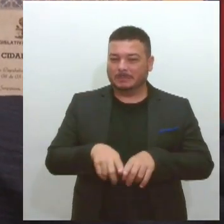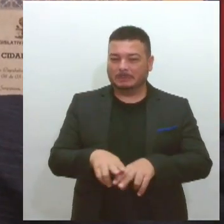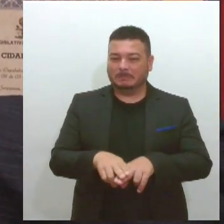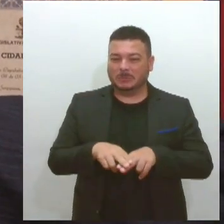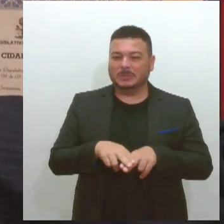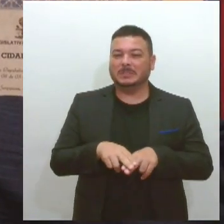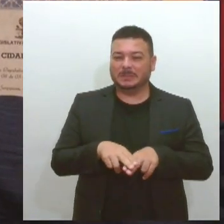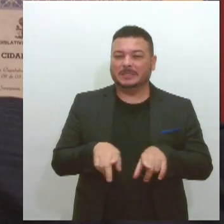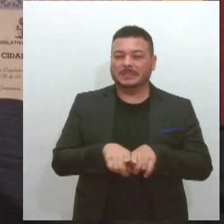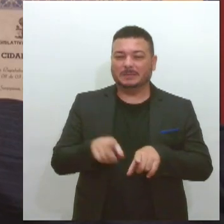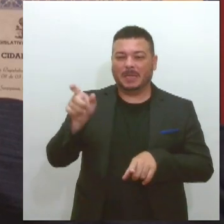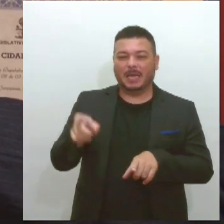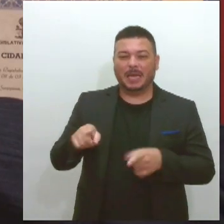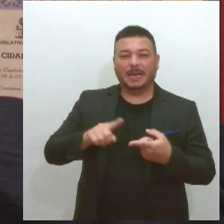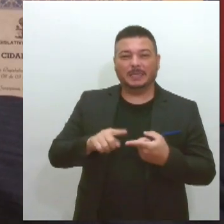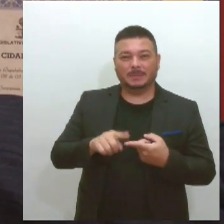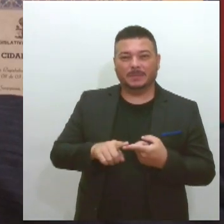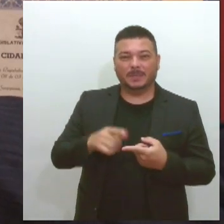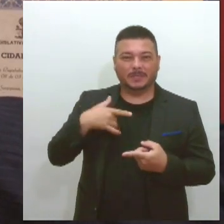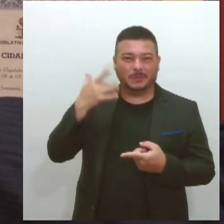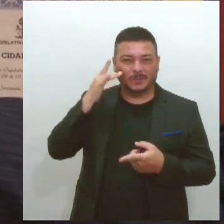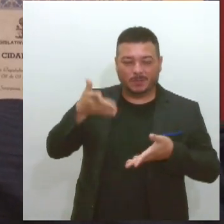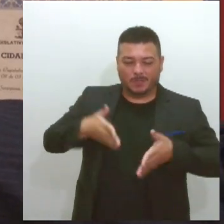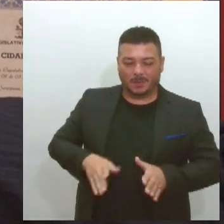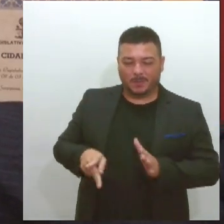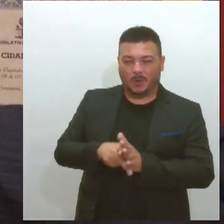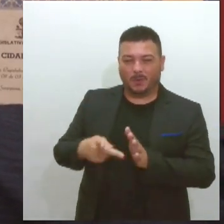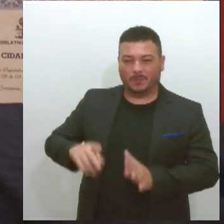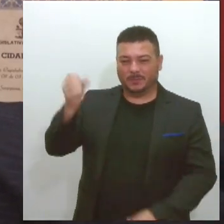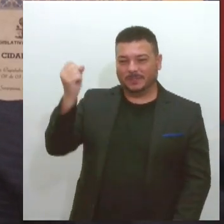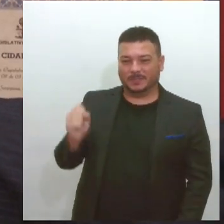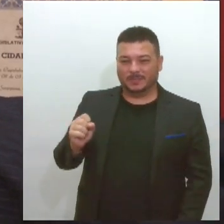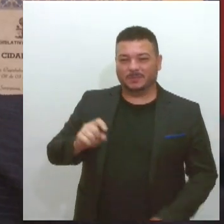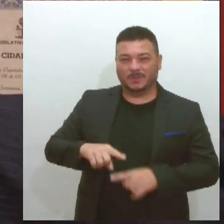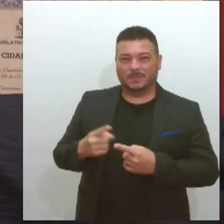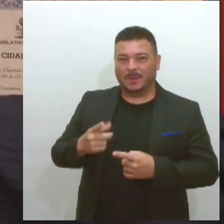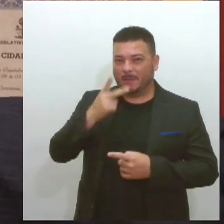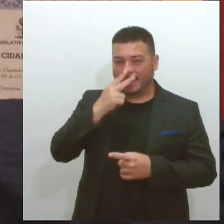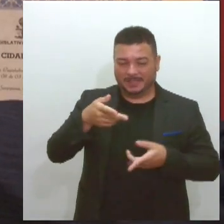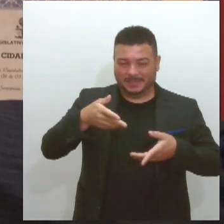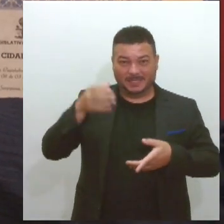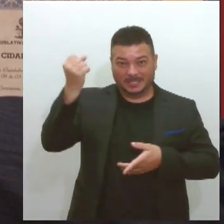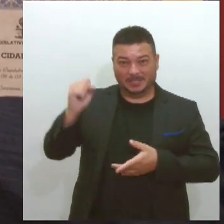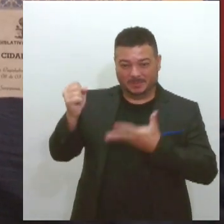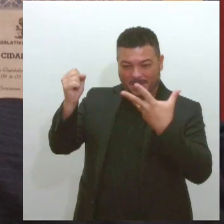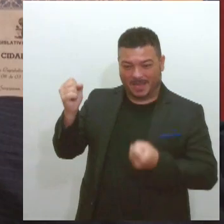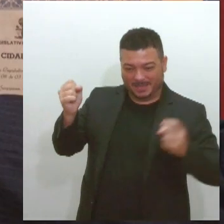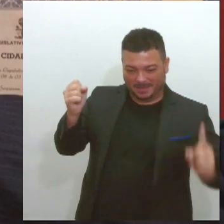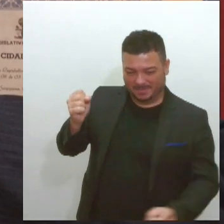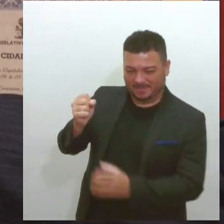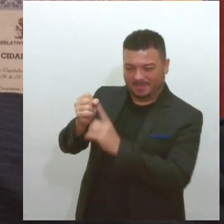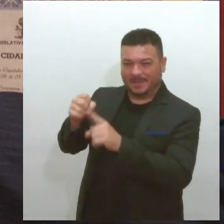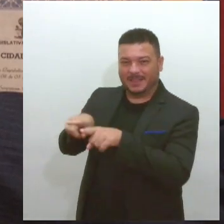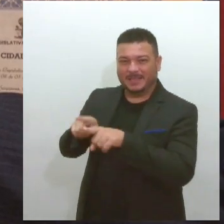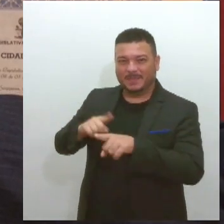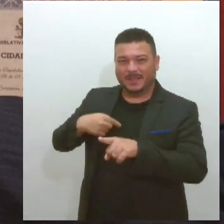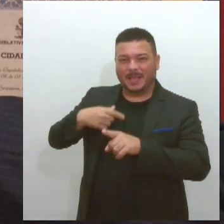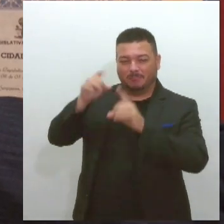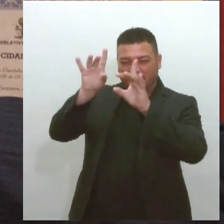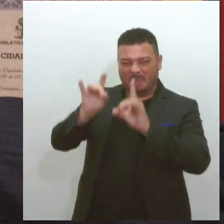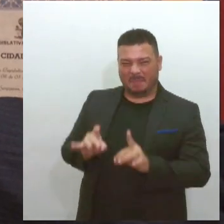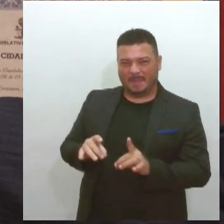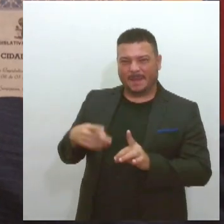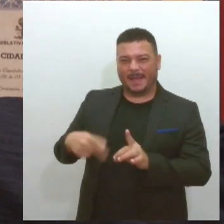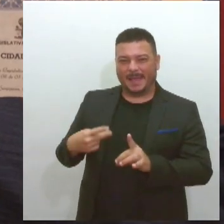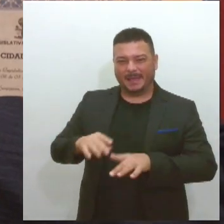apesar de não ser natural de Sergipe mas Sergipe acolheu e ela fez parte do nosso grande elenco de estrelas e os